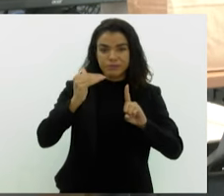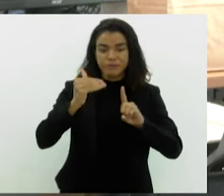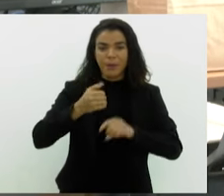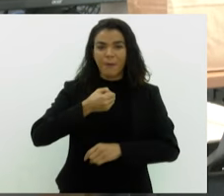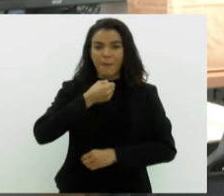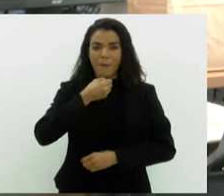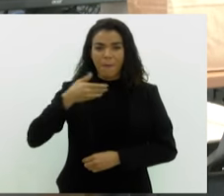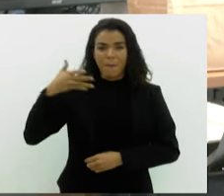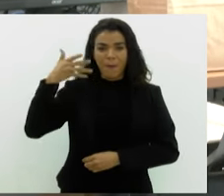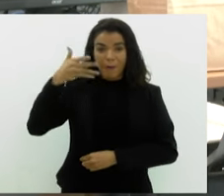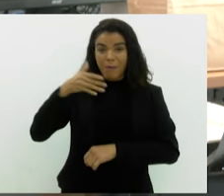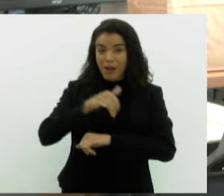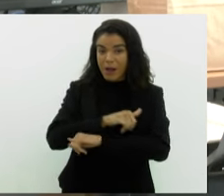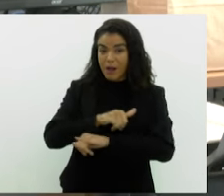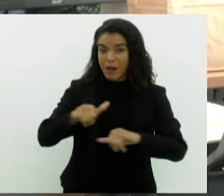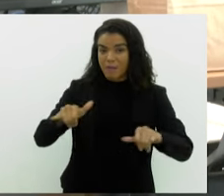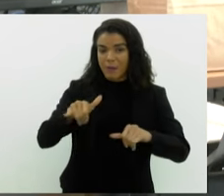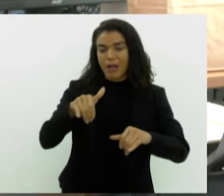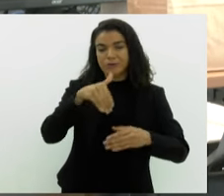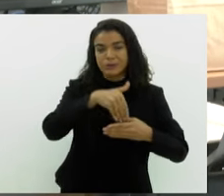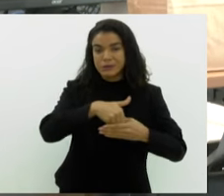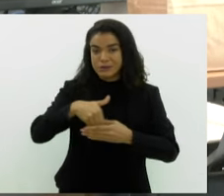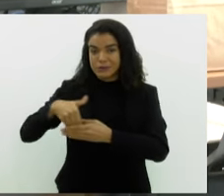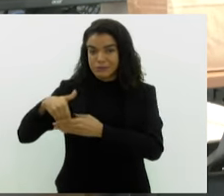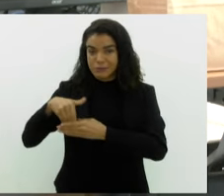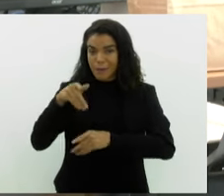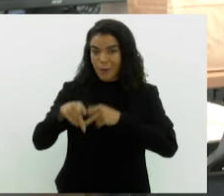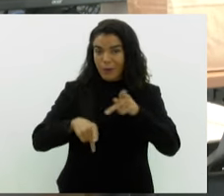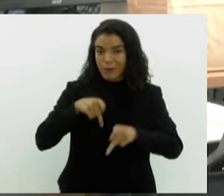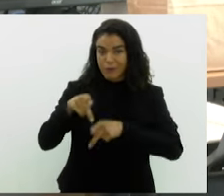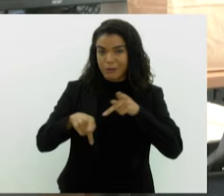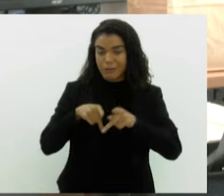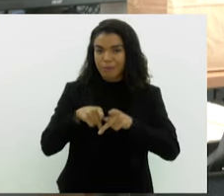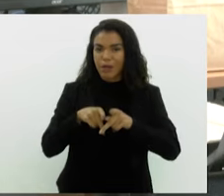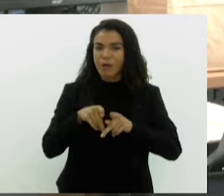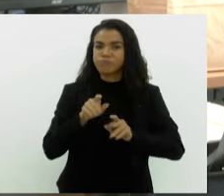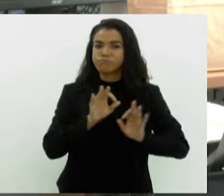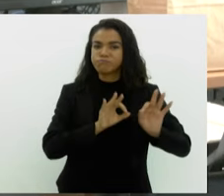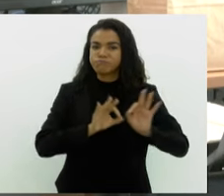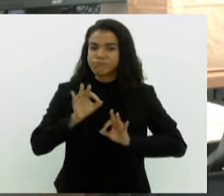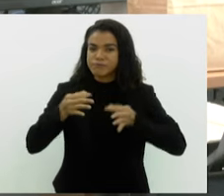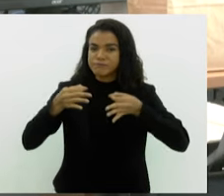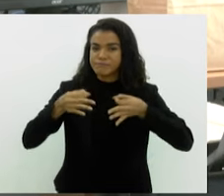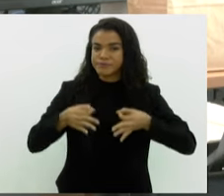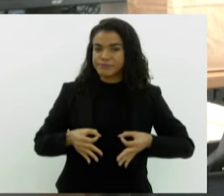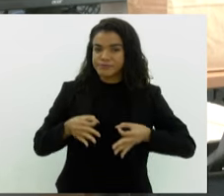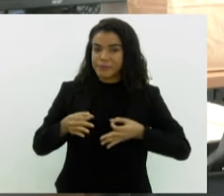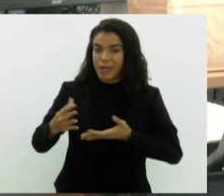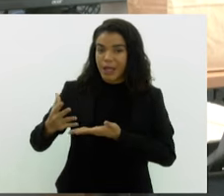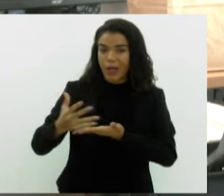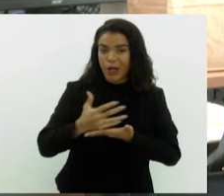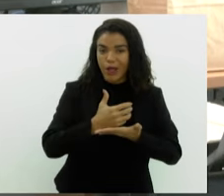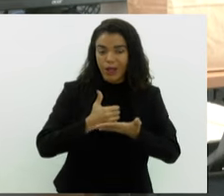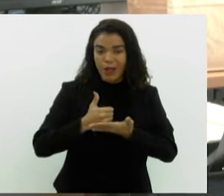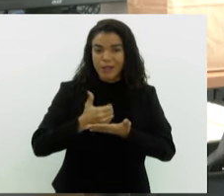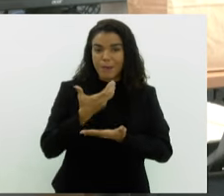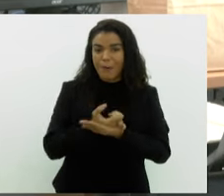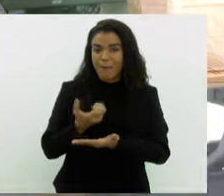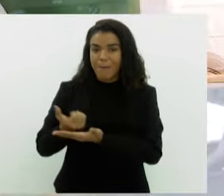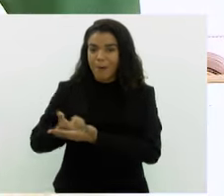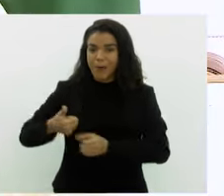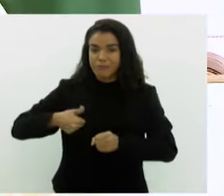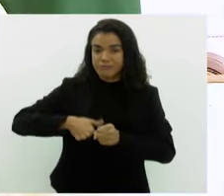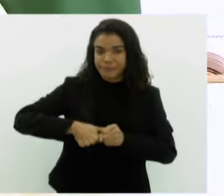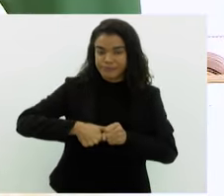para lembrar os eleitores que o prazo para regularizar o cadastro eleitoral e a coleta da biometria está terminando.